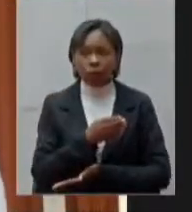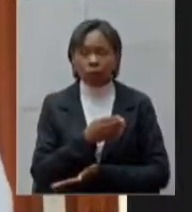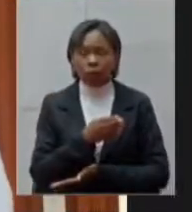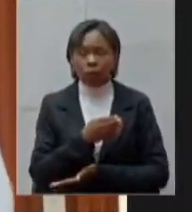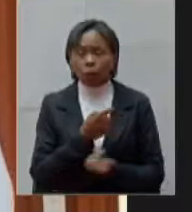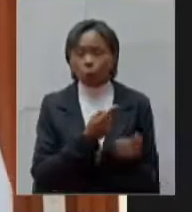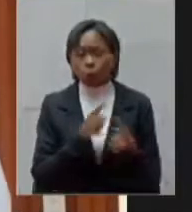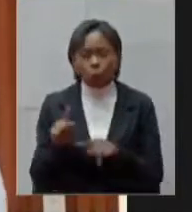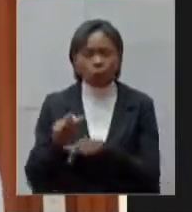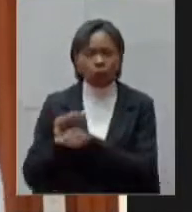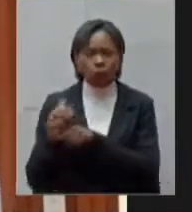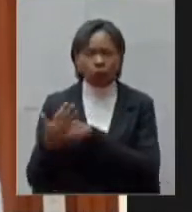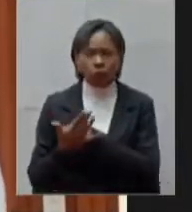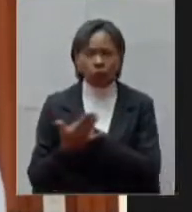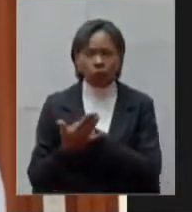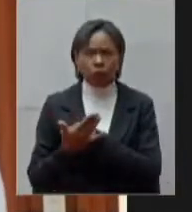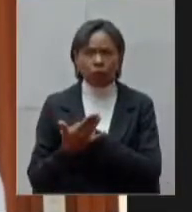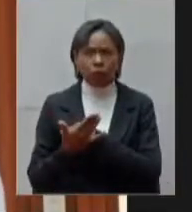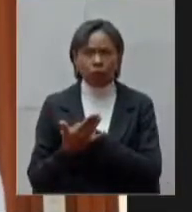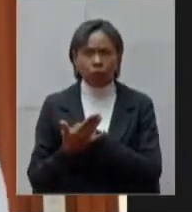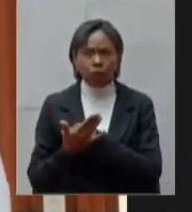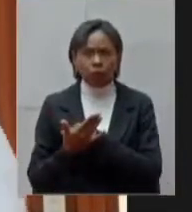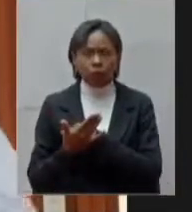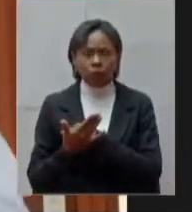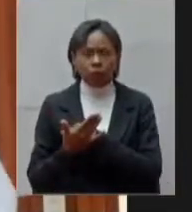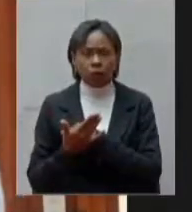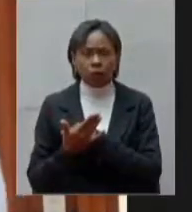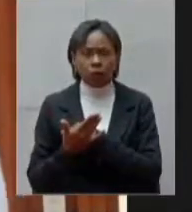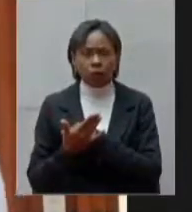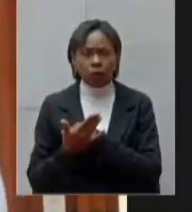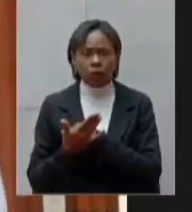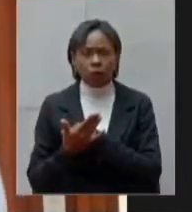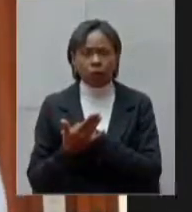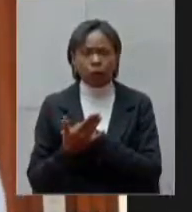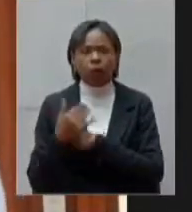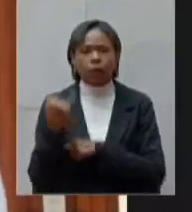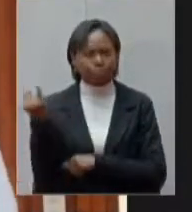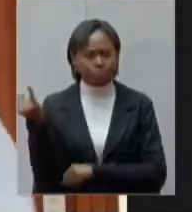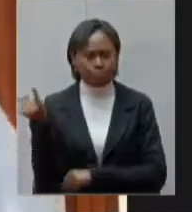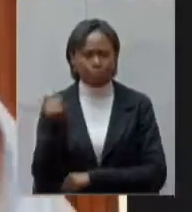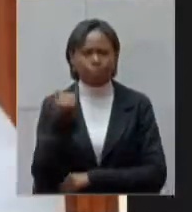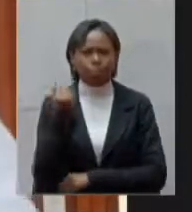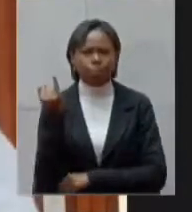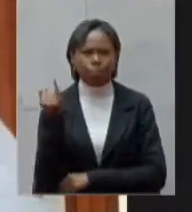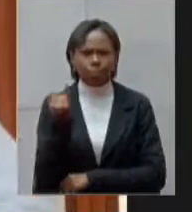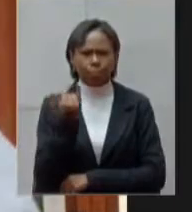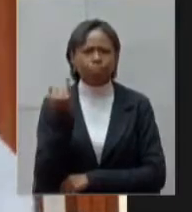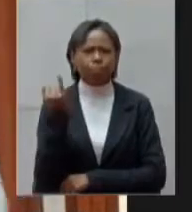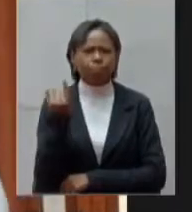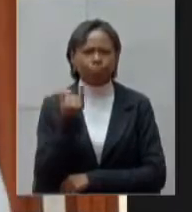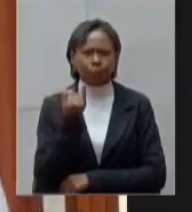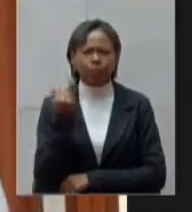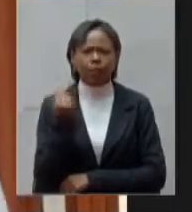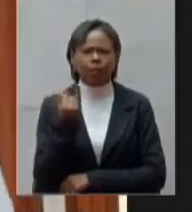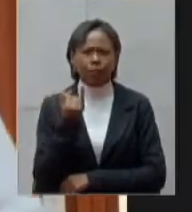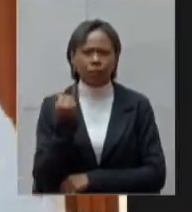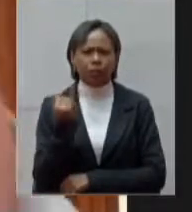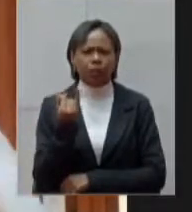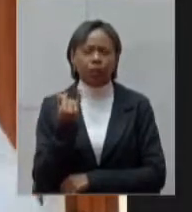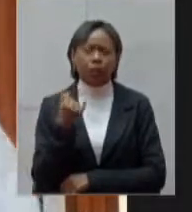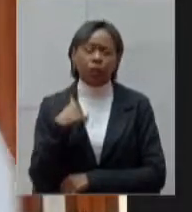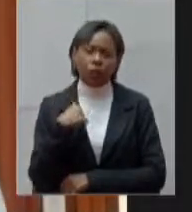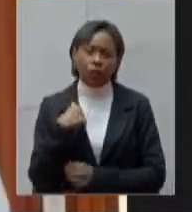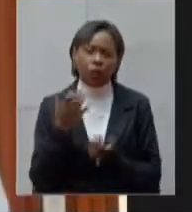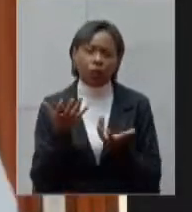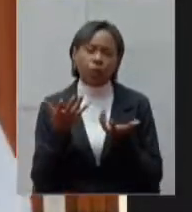é diminuir os deslocamentos e aglomerações então isso seria extremamente importante extremamente pertinente a isso e eu quero